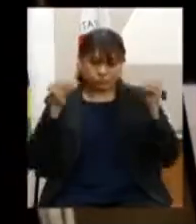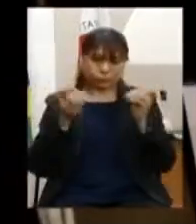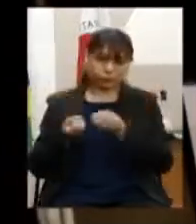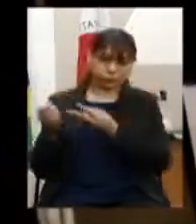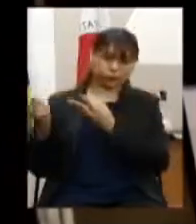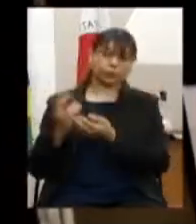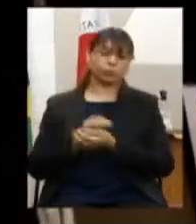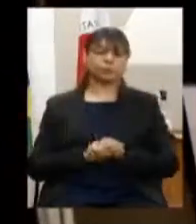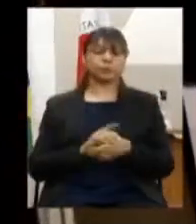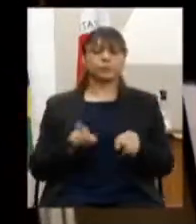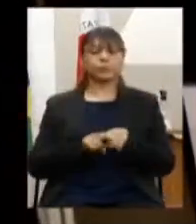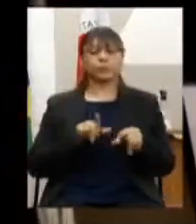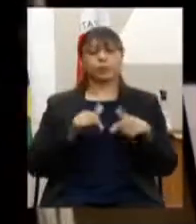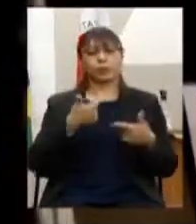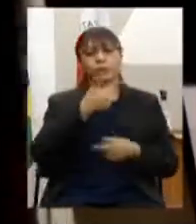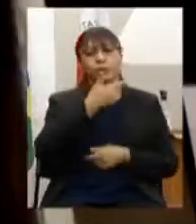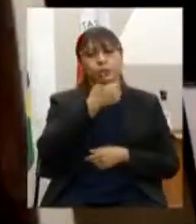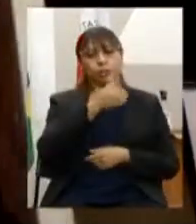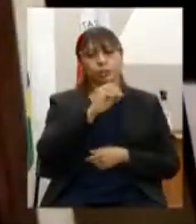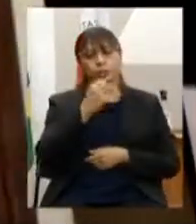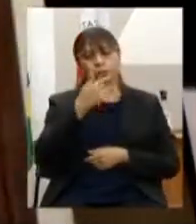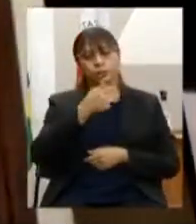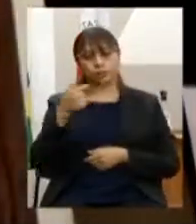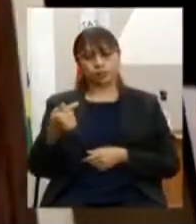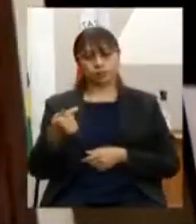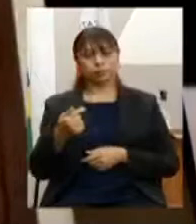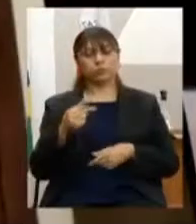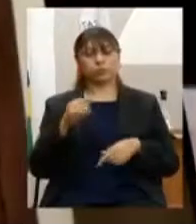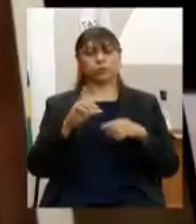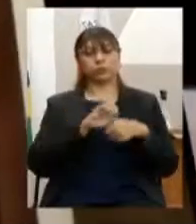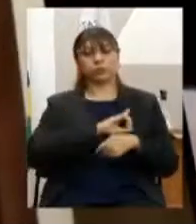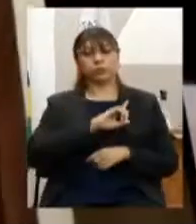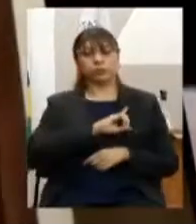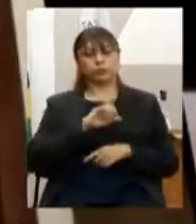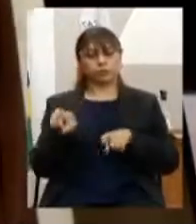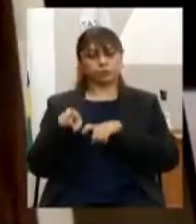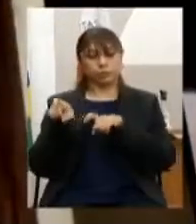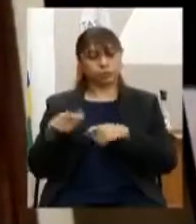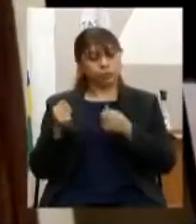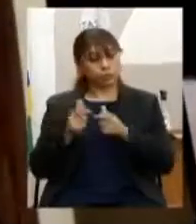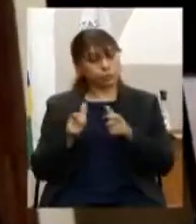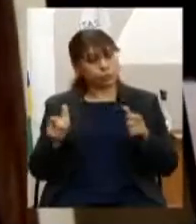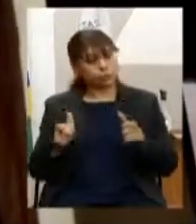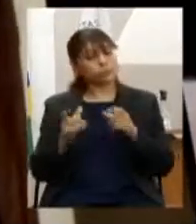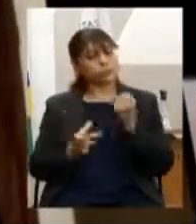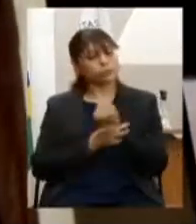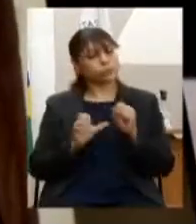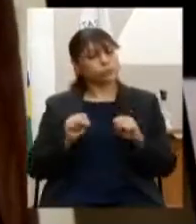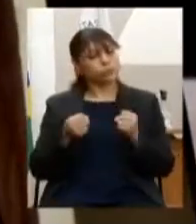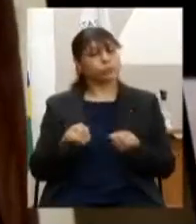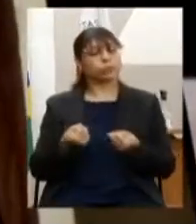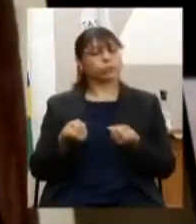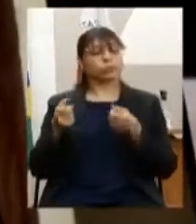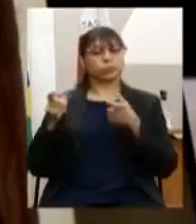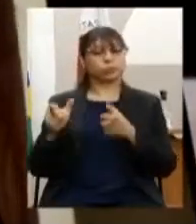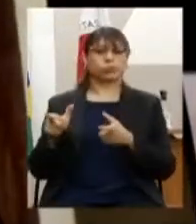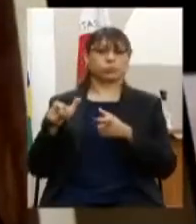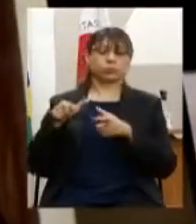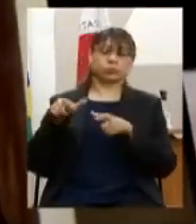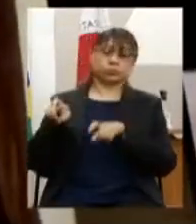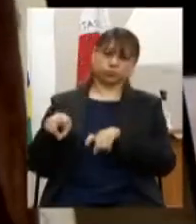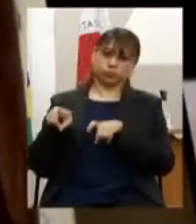projeto da delegacia rural visando o aumento da segurança no campo